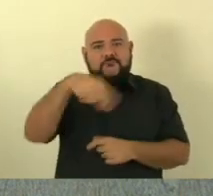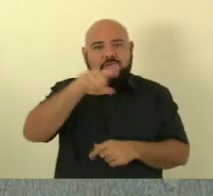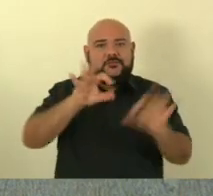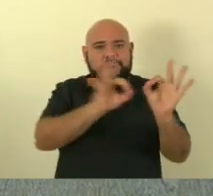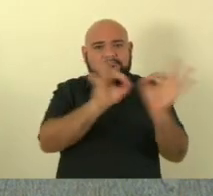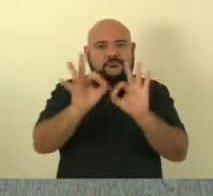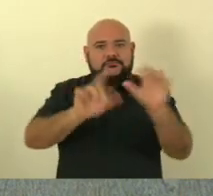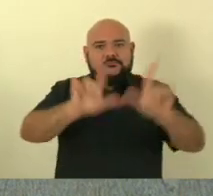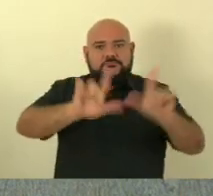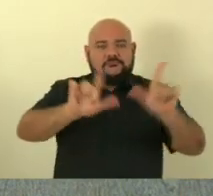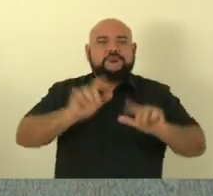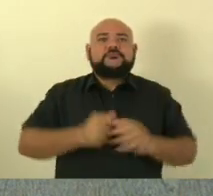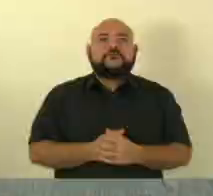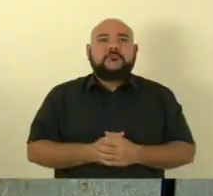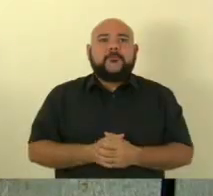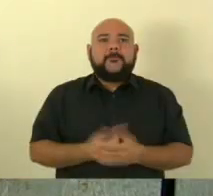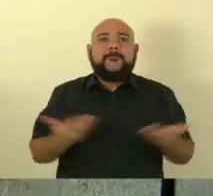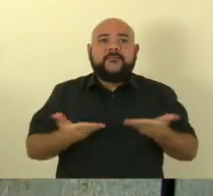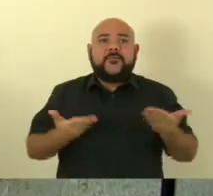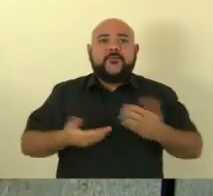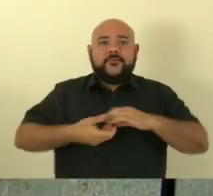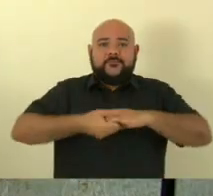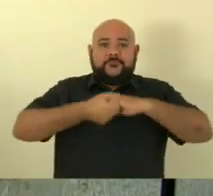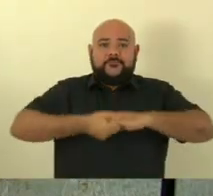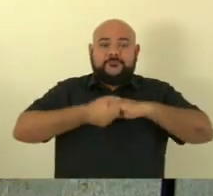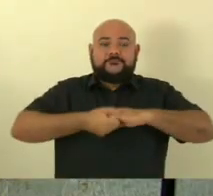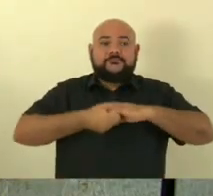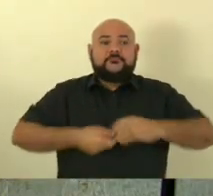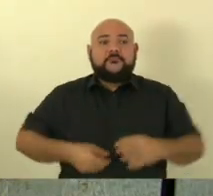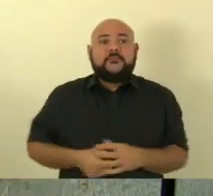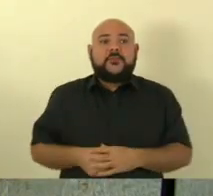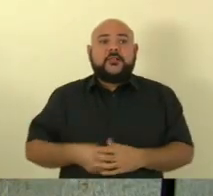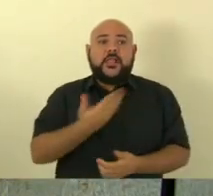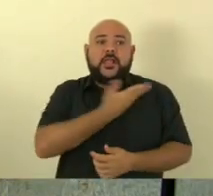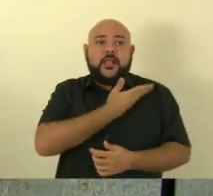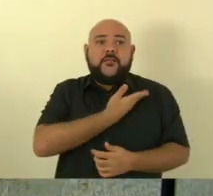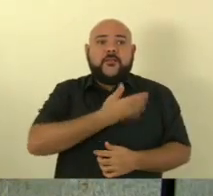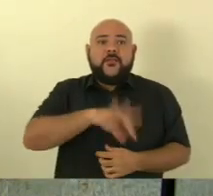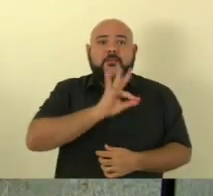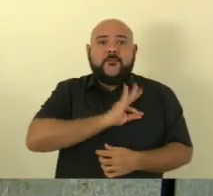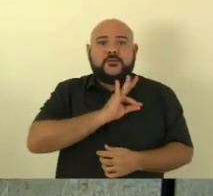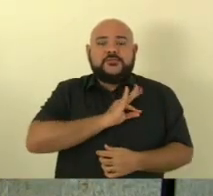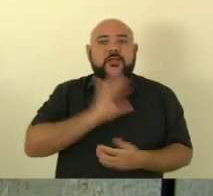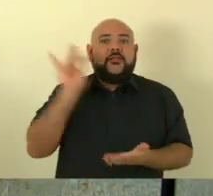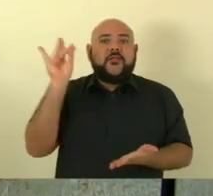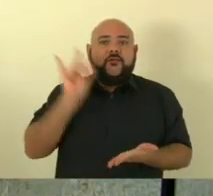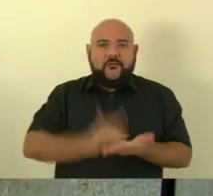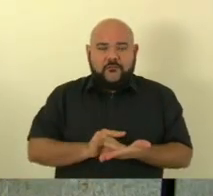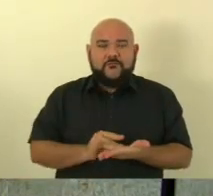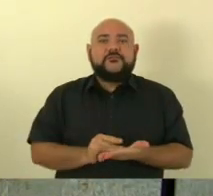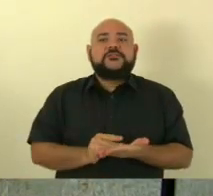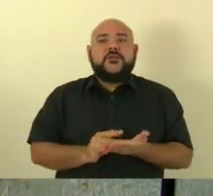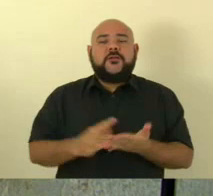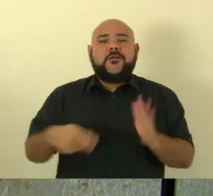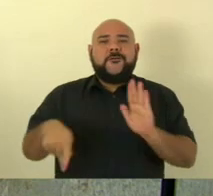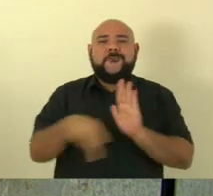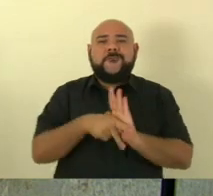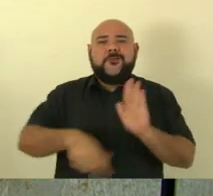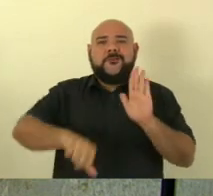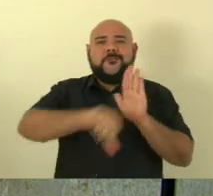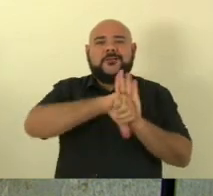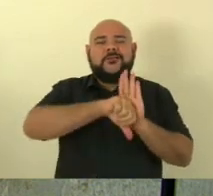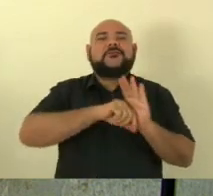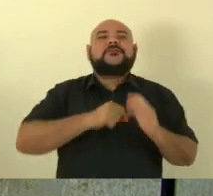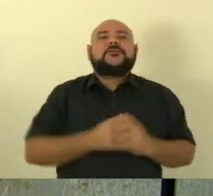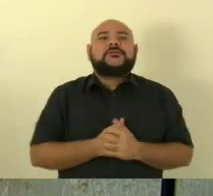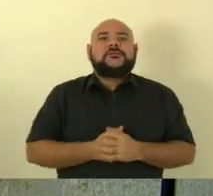quero aqui inicialmente saudar os nossos colegas policiais civis aqui peritos oficiais criminais superintendentes que eu